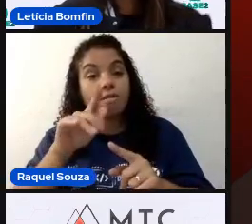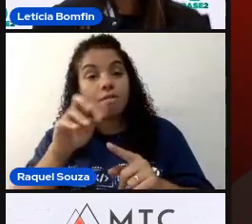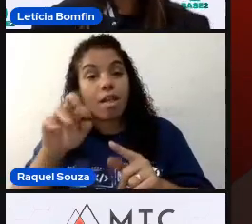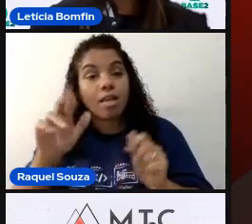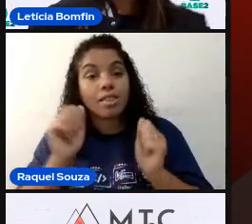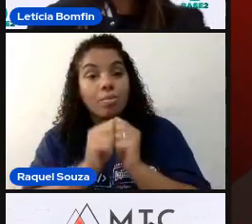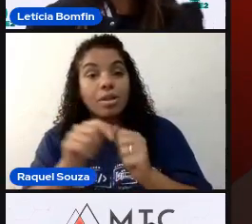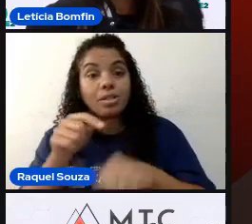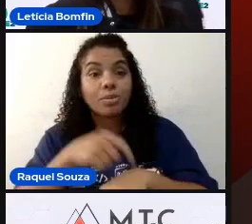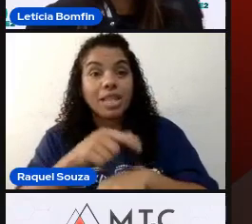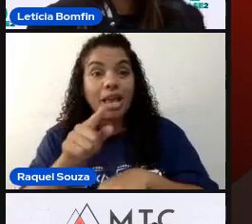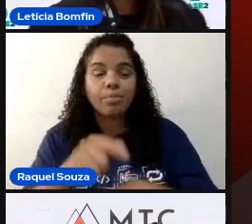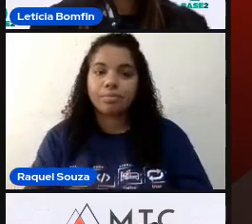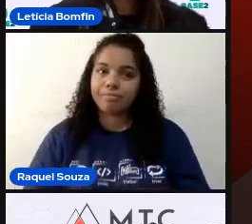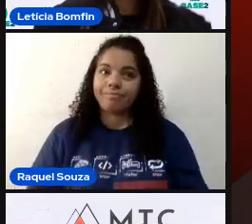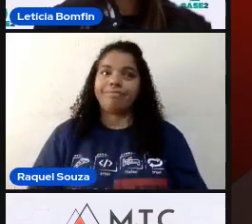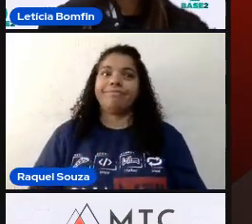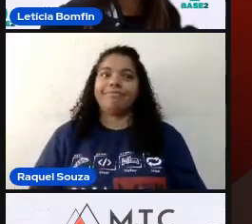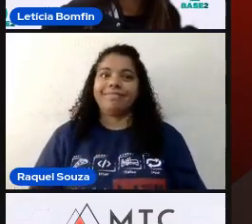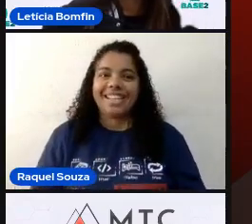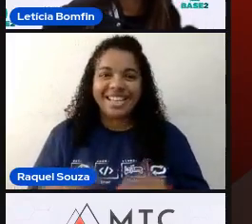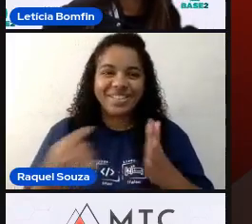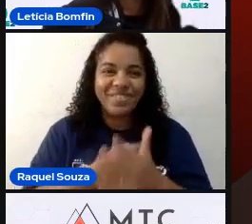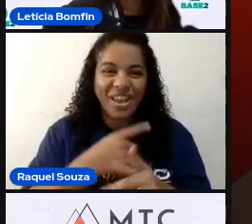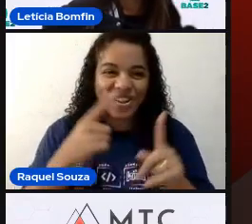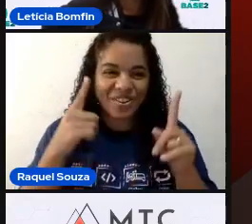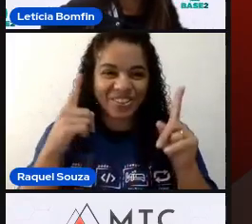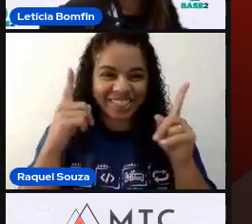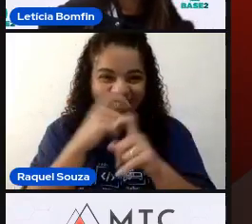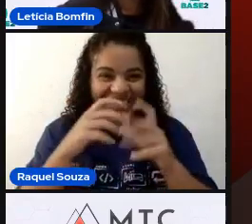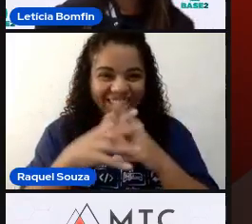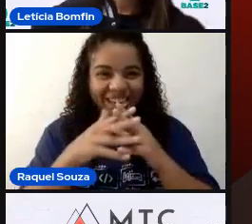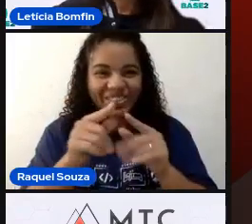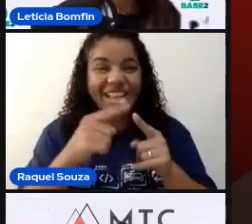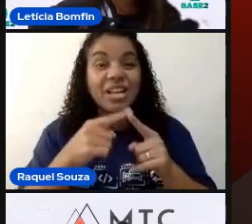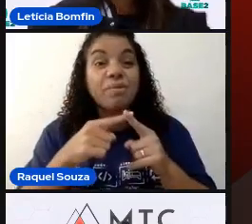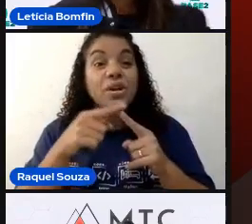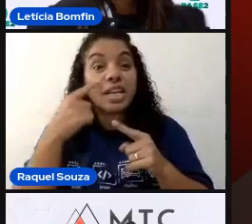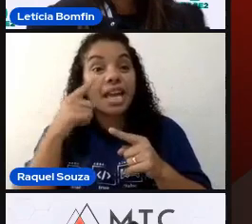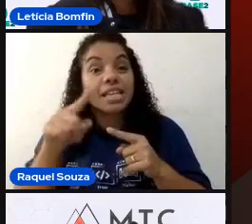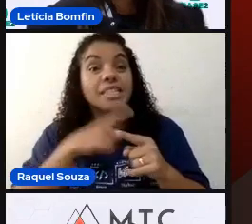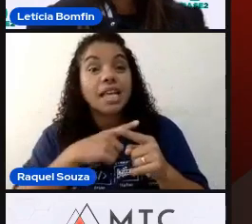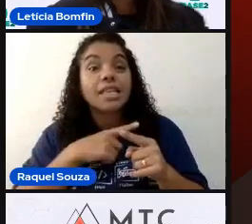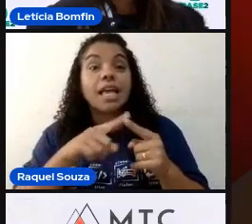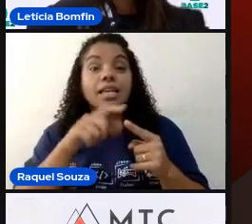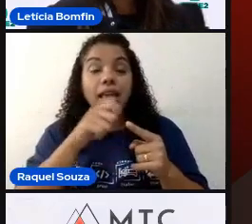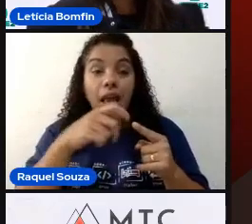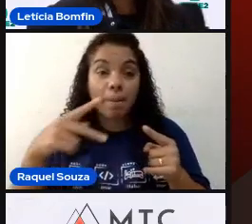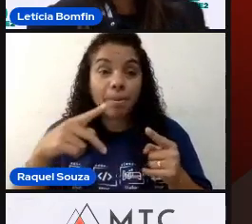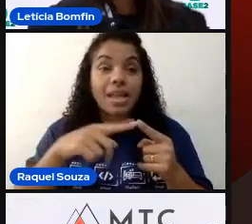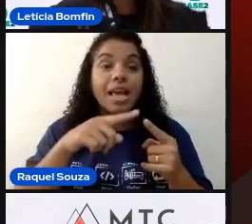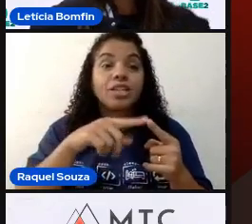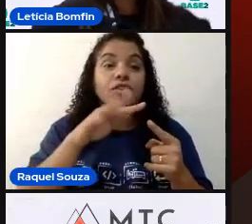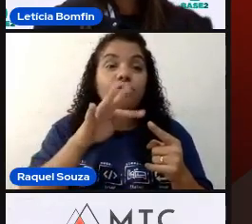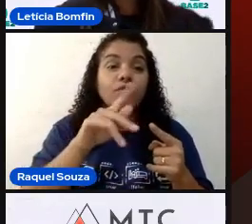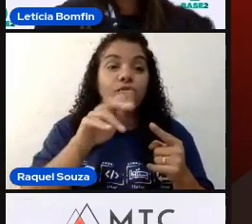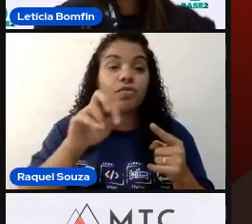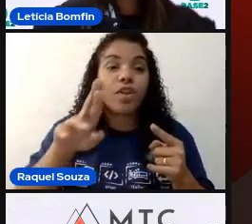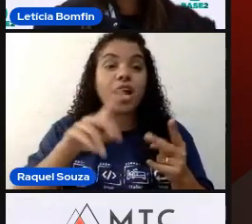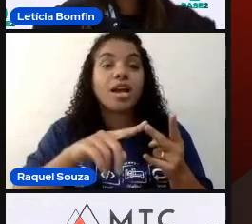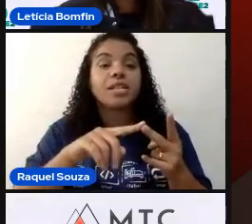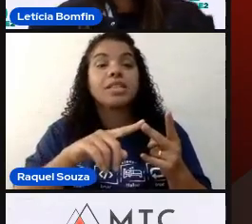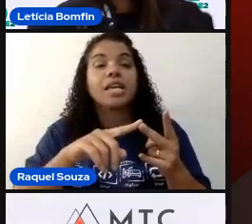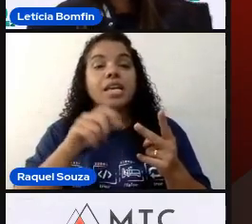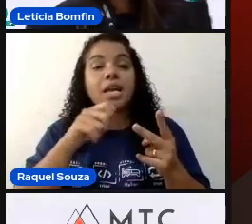Nossa, essa pergunta é mais complicada. Porque proceder em aplicativos Flutter e nativos ao mesmo tempo, eu acho que a melhor